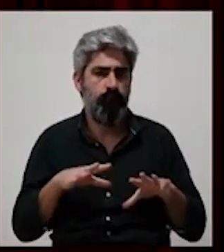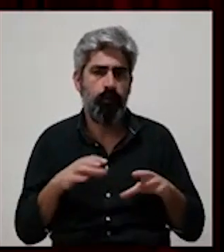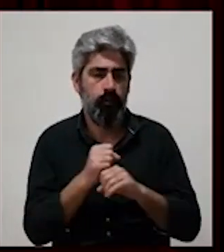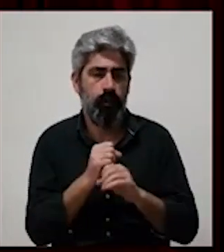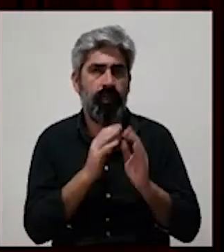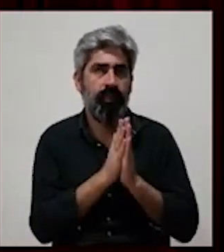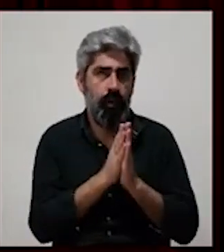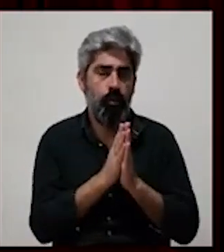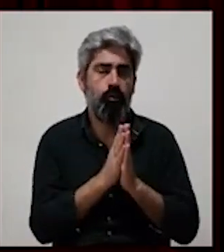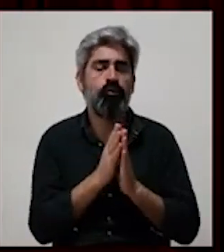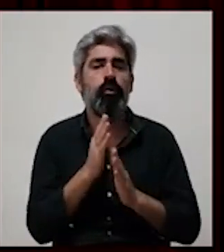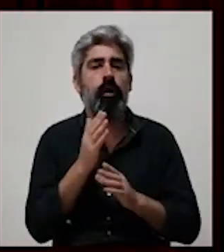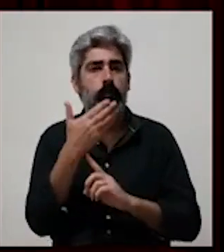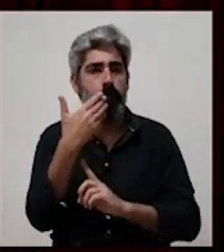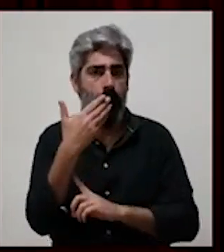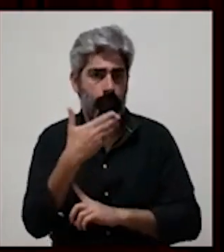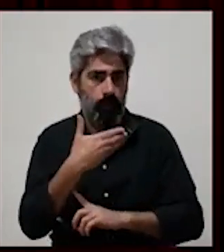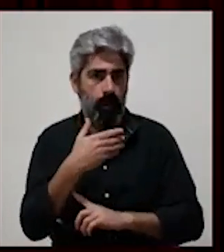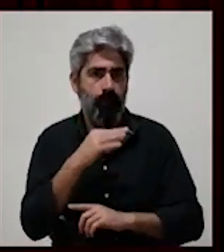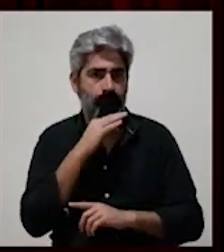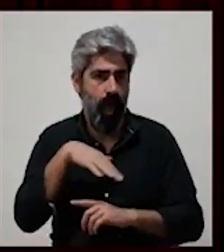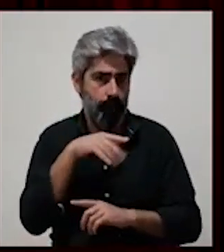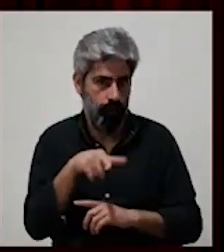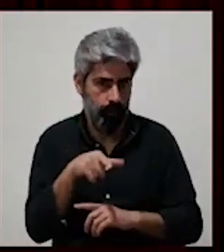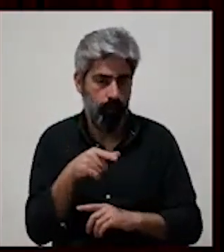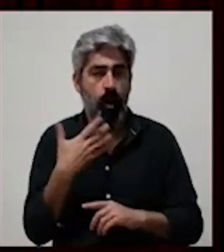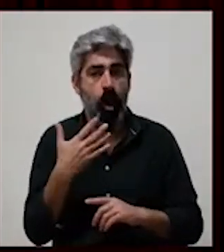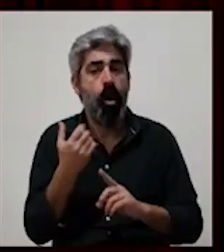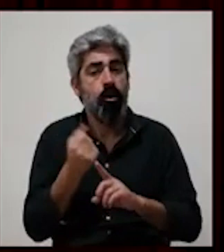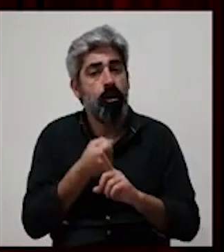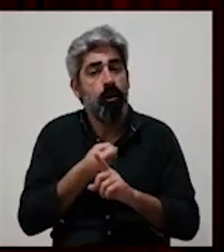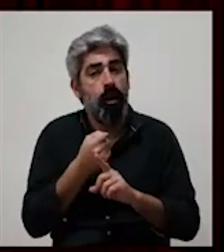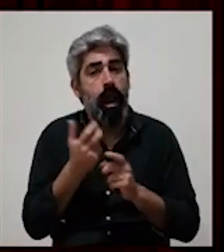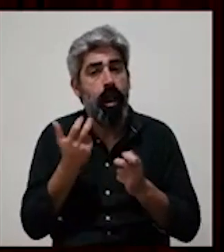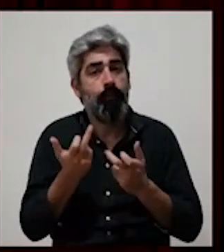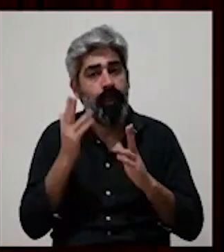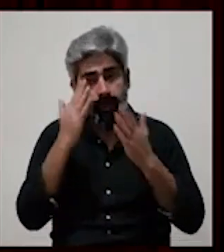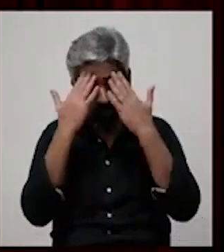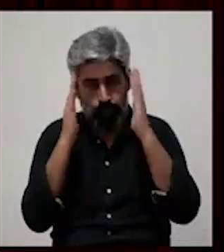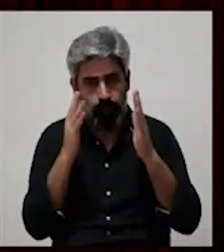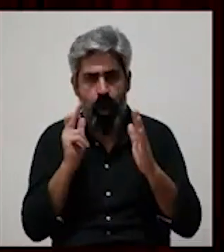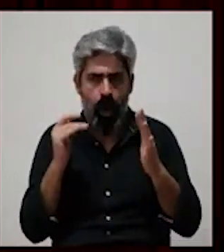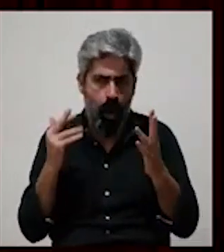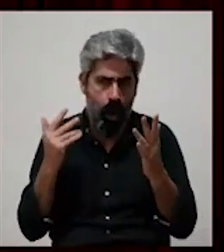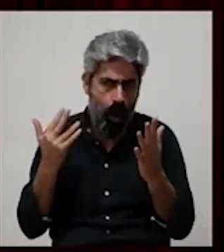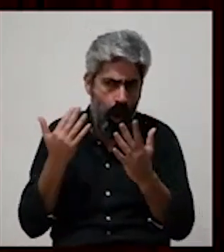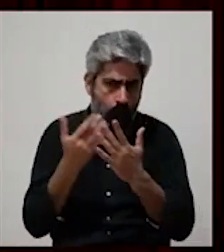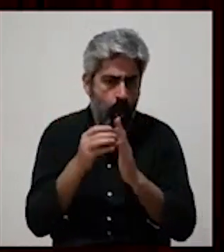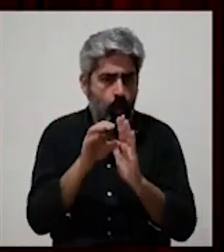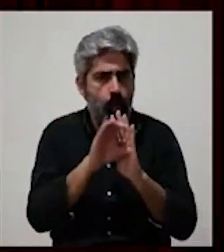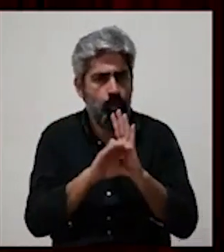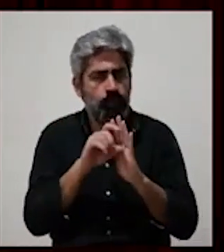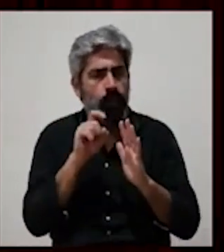Deus, Pátria, Família. Mas até chegarmos à conquista da liberdade e da democracia, passaram-se décadas de condições